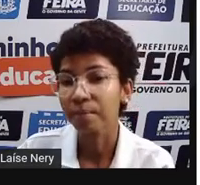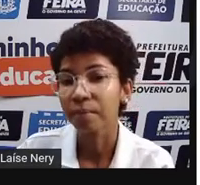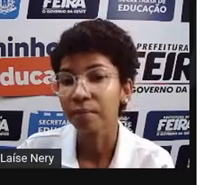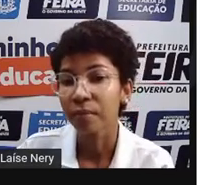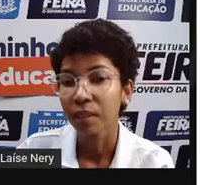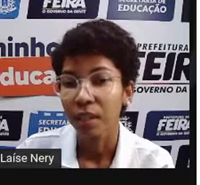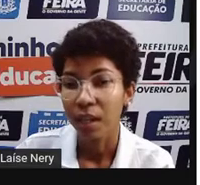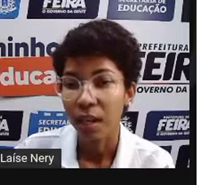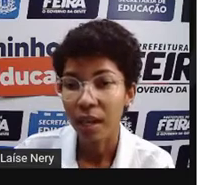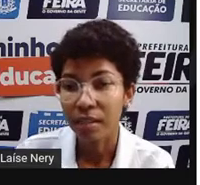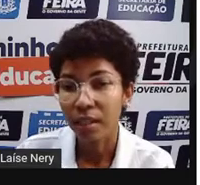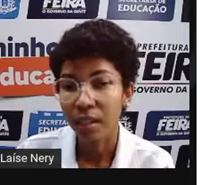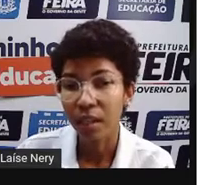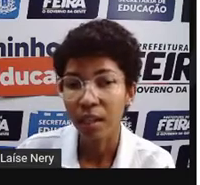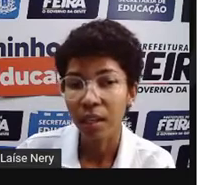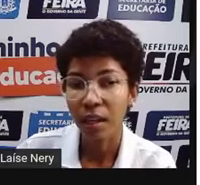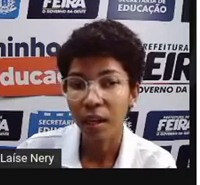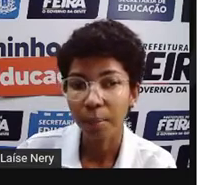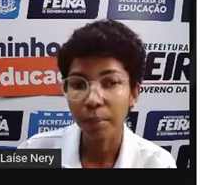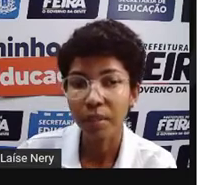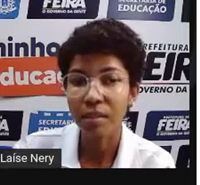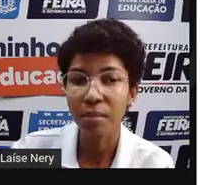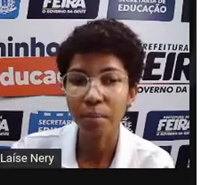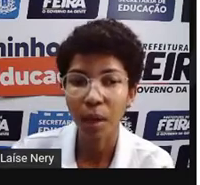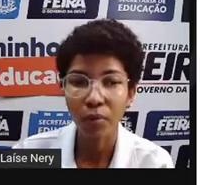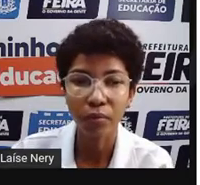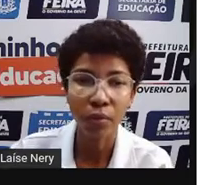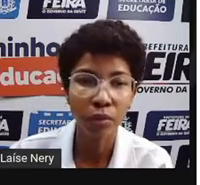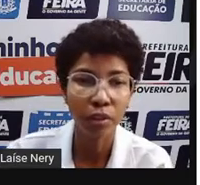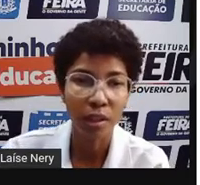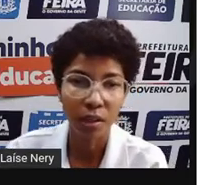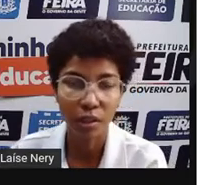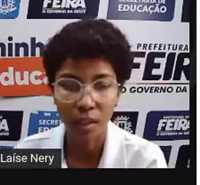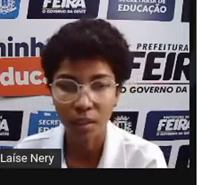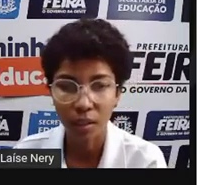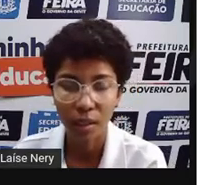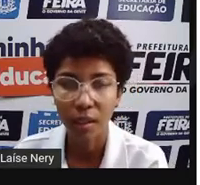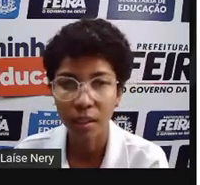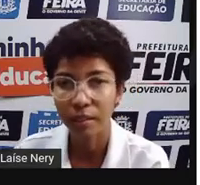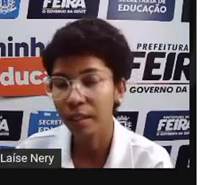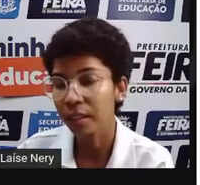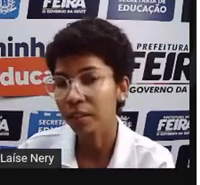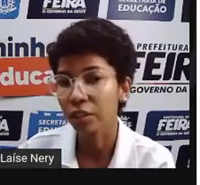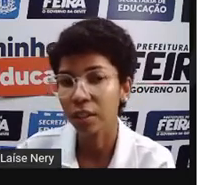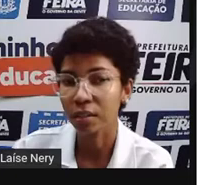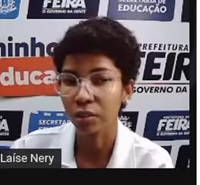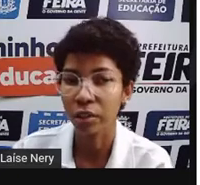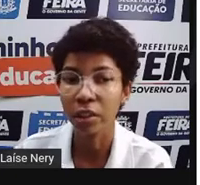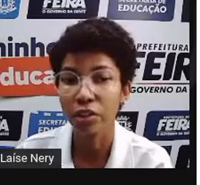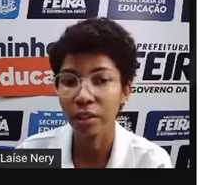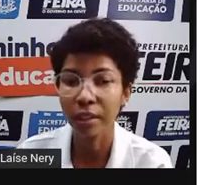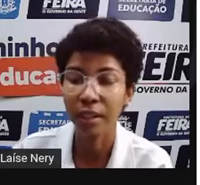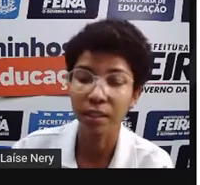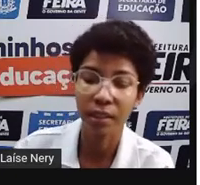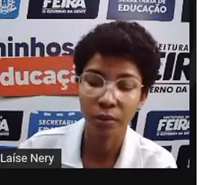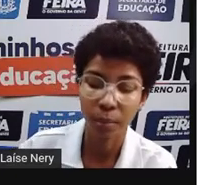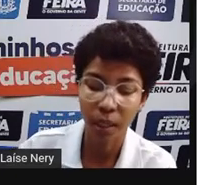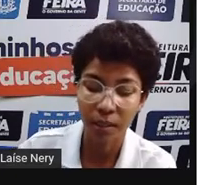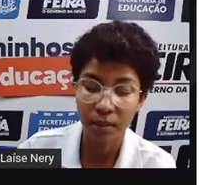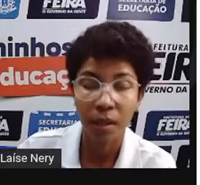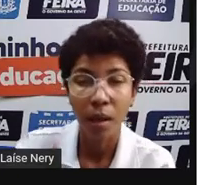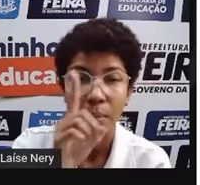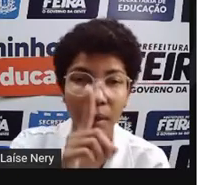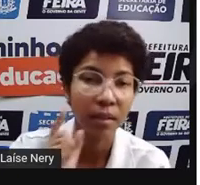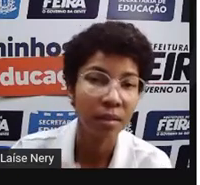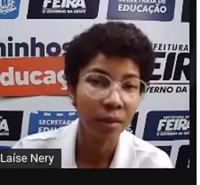essa é a principal fonte de energia elétrica, de geração de energia elétrica no